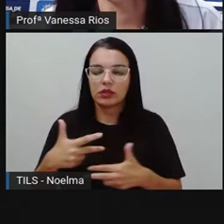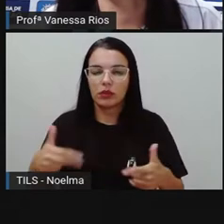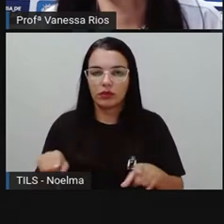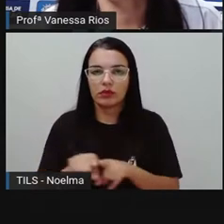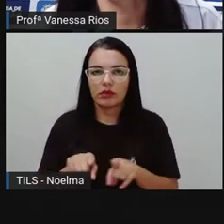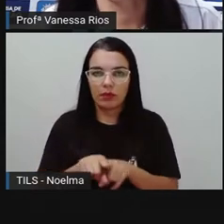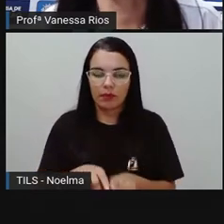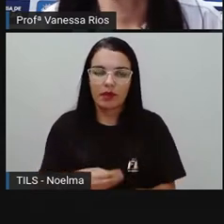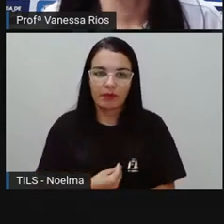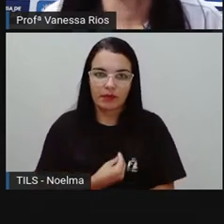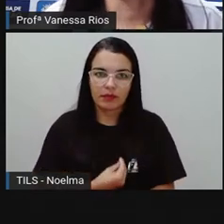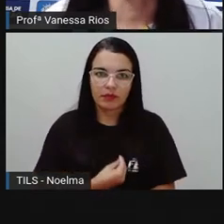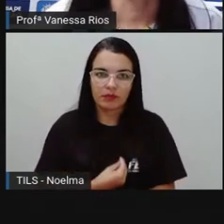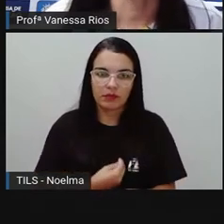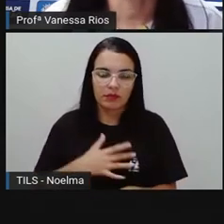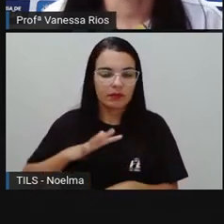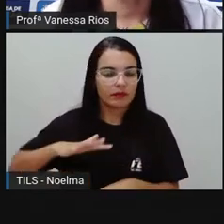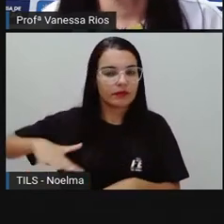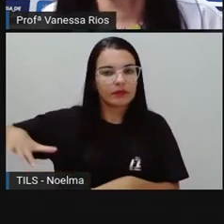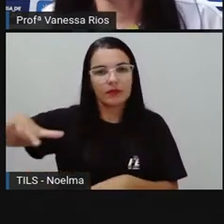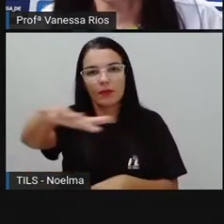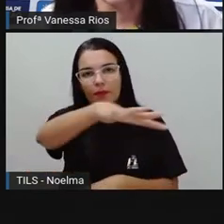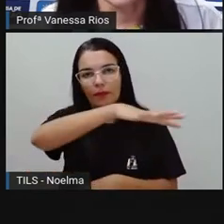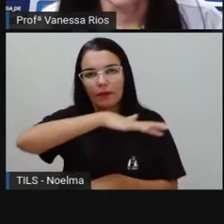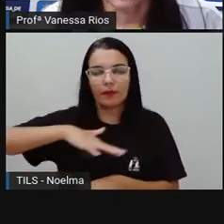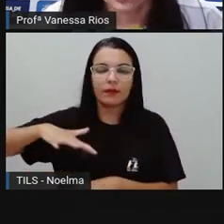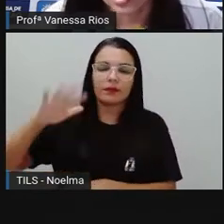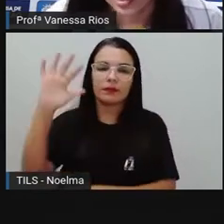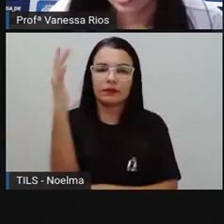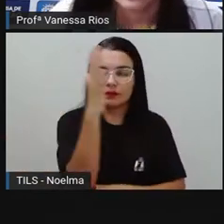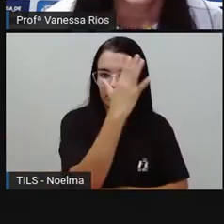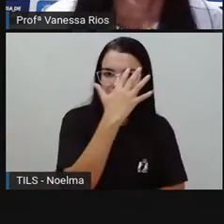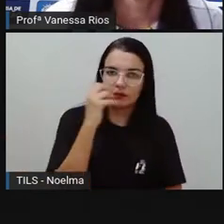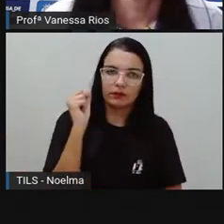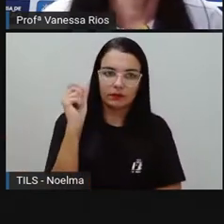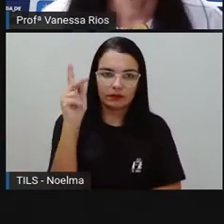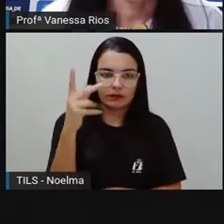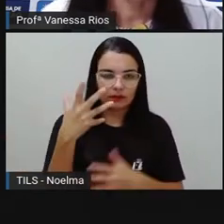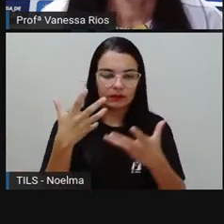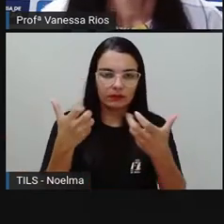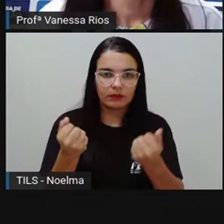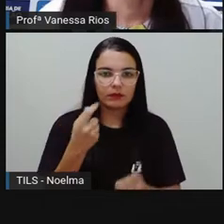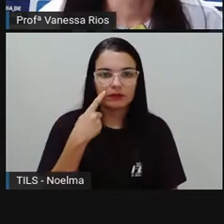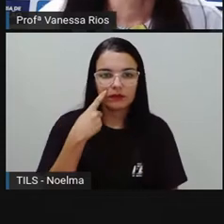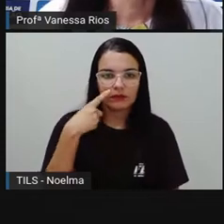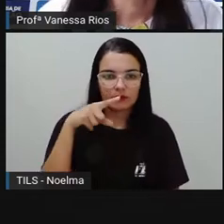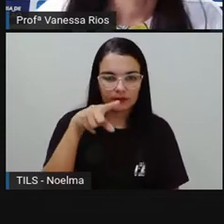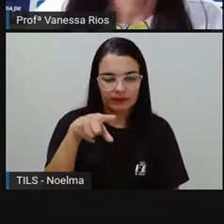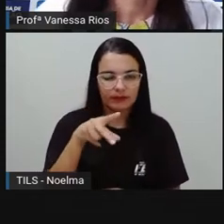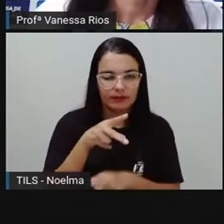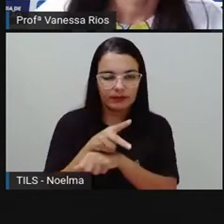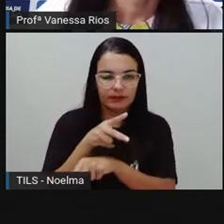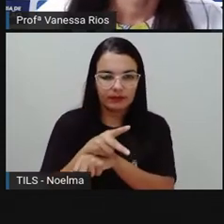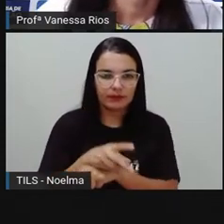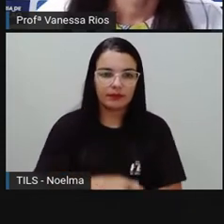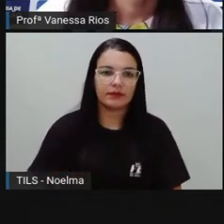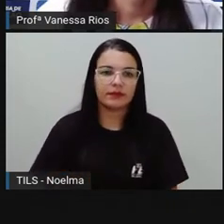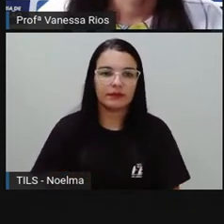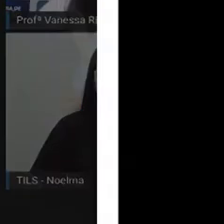também presentes aí na natureza e no ambiente, tá certo? Então vamos lá, ó, de olho no vídeo.